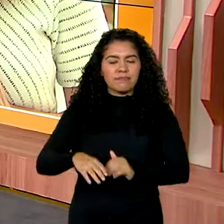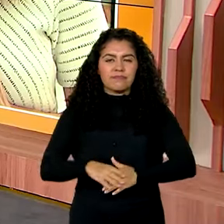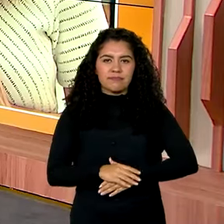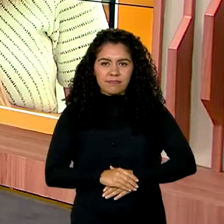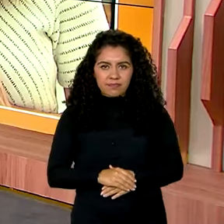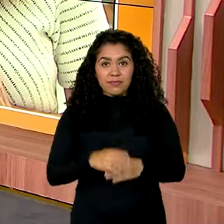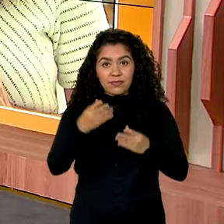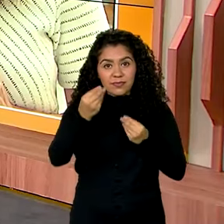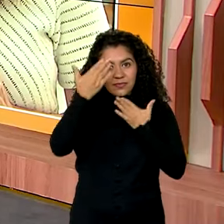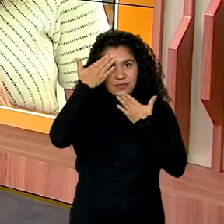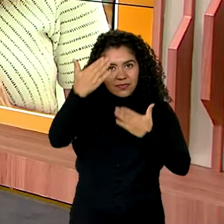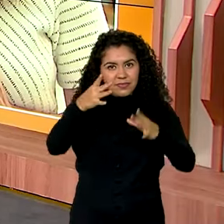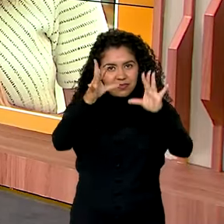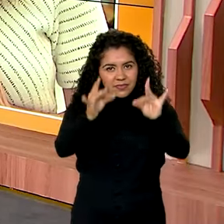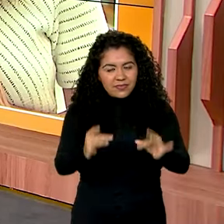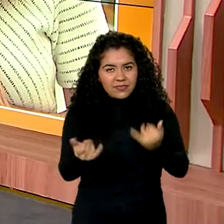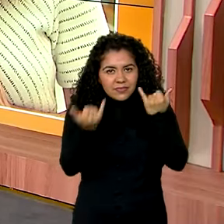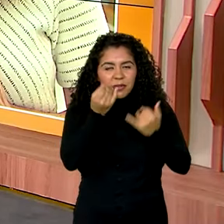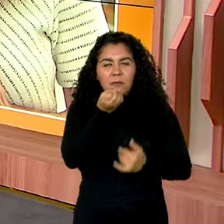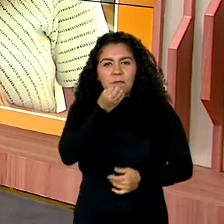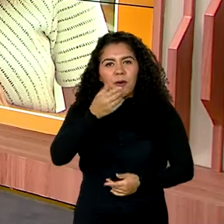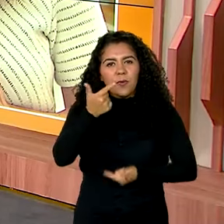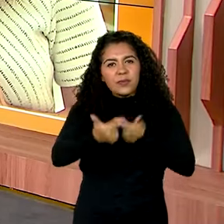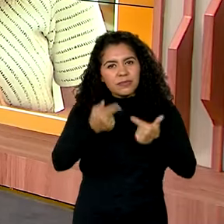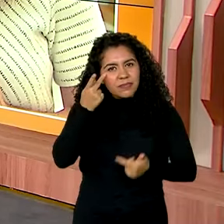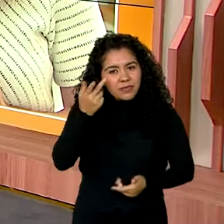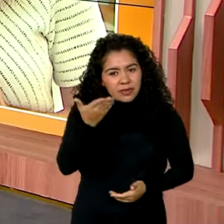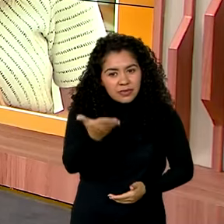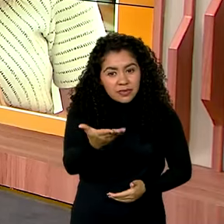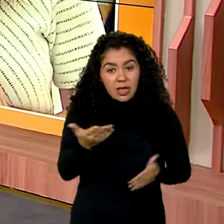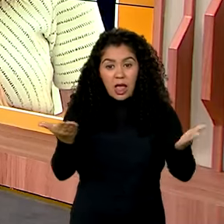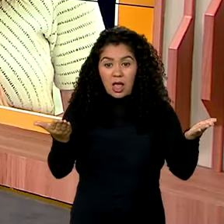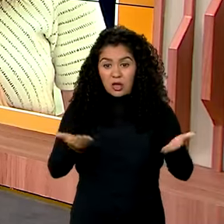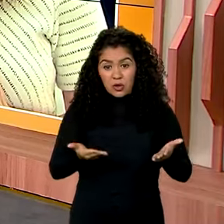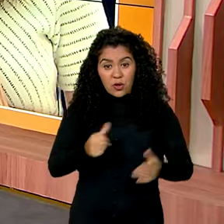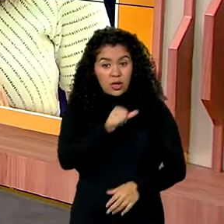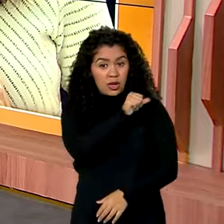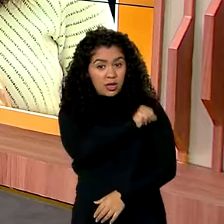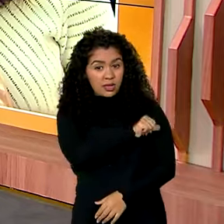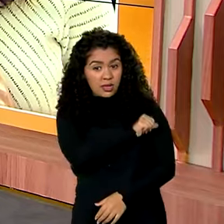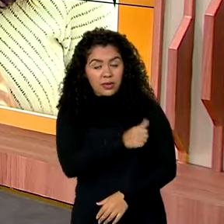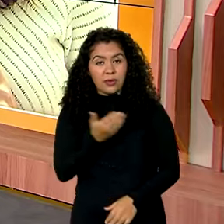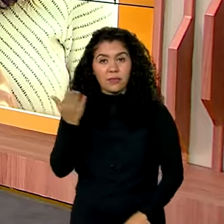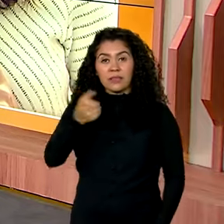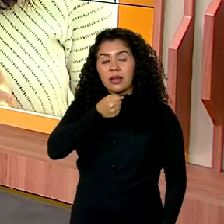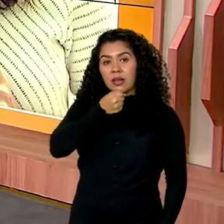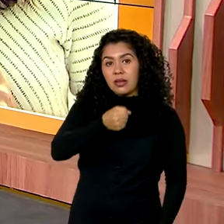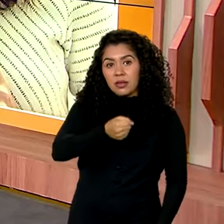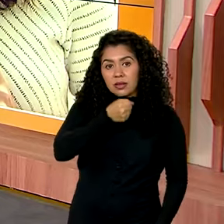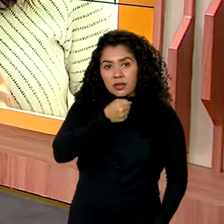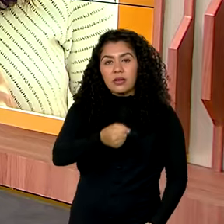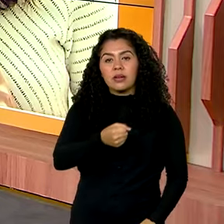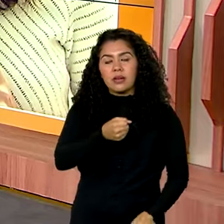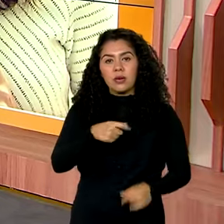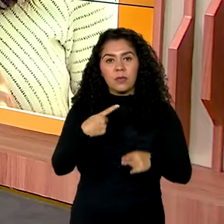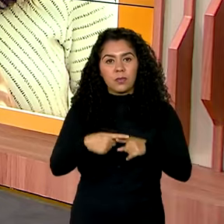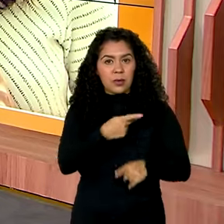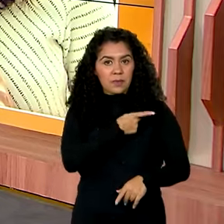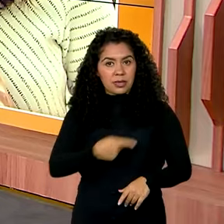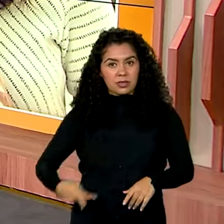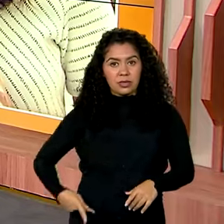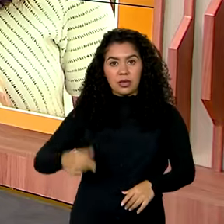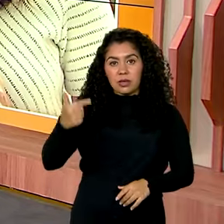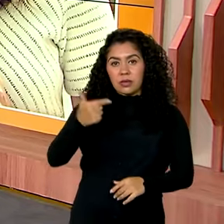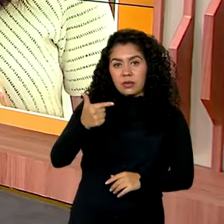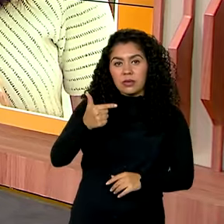Dimas, obrigada pelas informações, bom trabalho para você. E de São Paulo, a gente vai para o Rio de Janeiro, porque o presidente em exercício, Geraldo Alckmin,